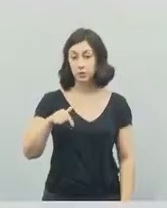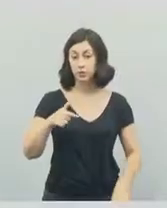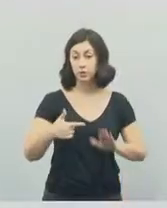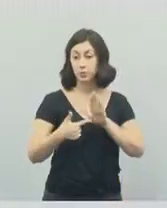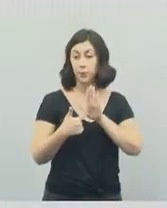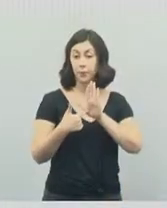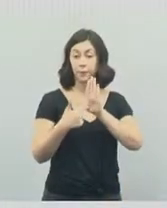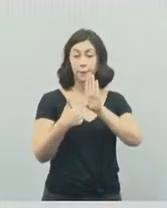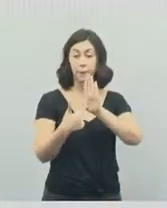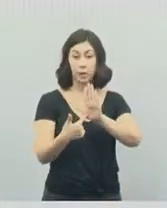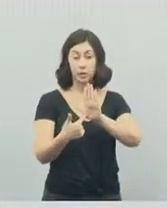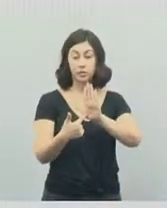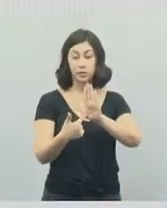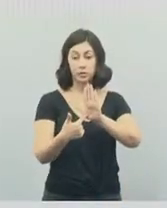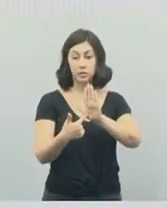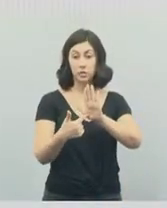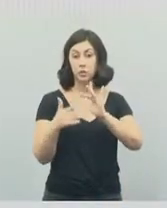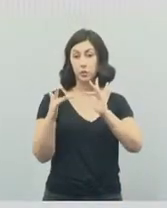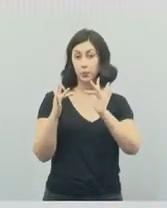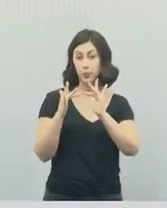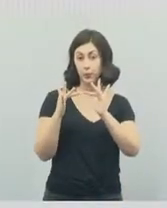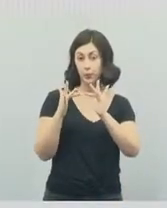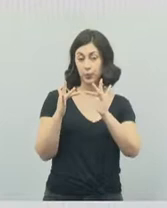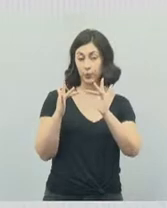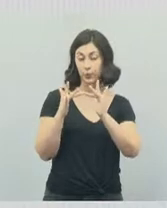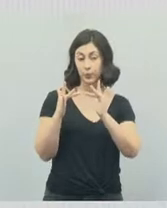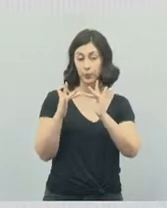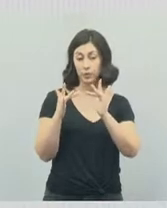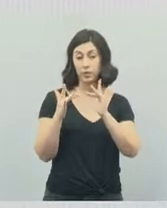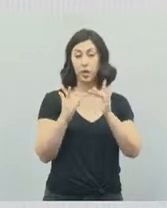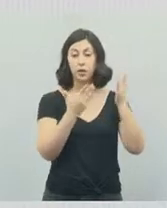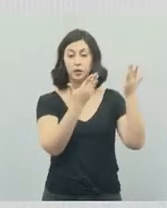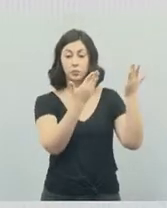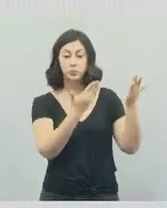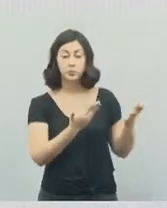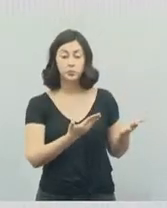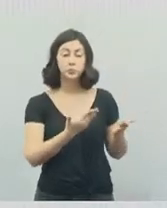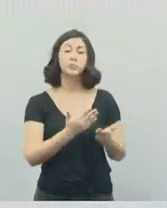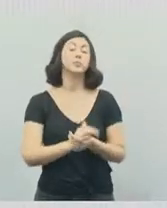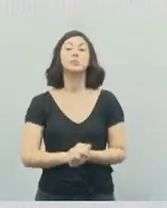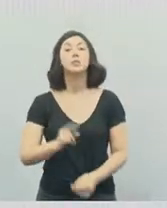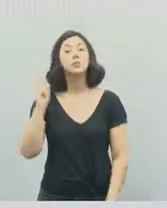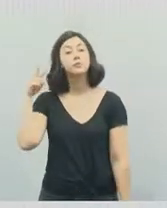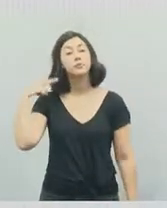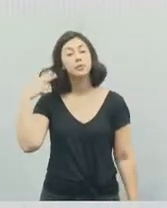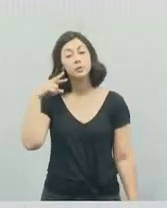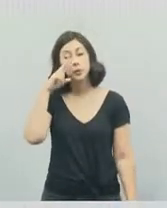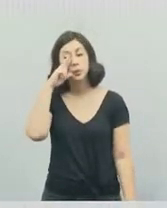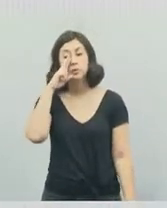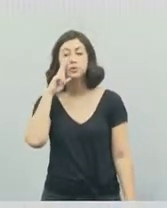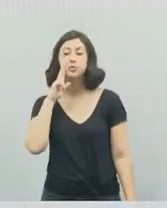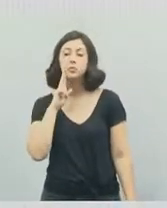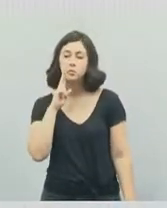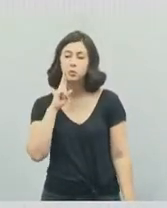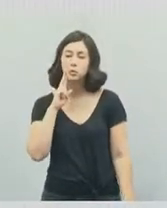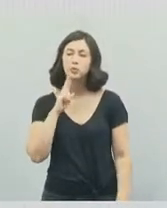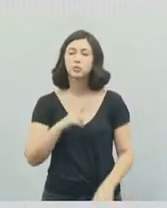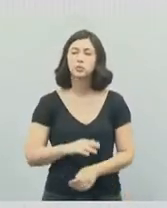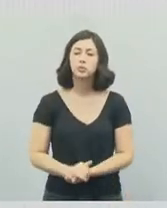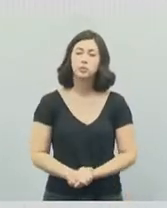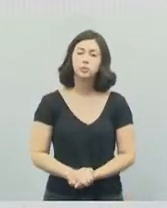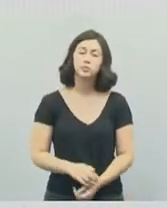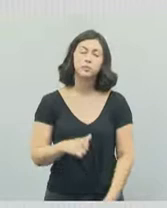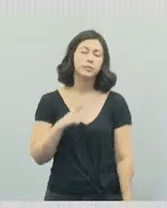mostra aí, o nosso contato, aparece na tua tela, vereador Rogério Timóteo, aparece aí